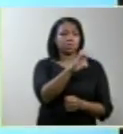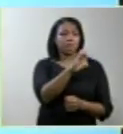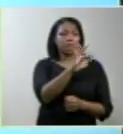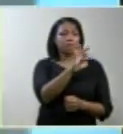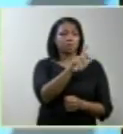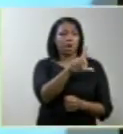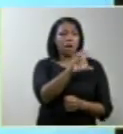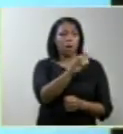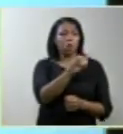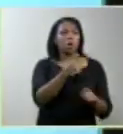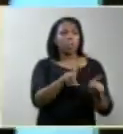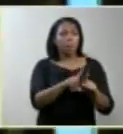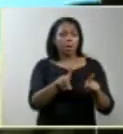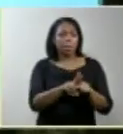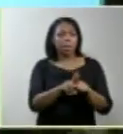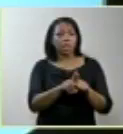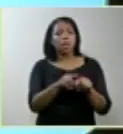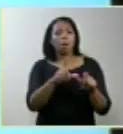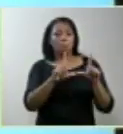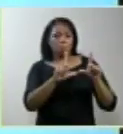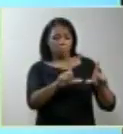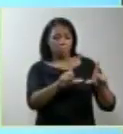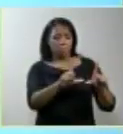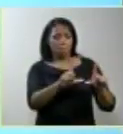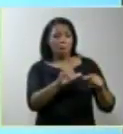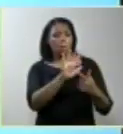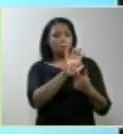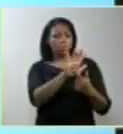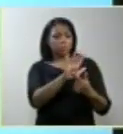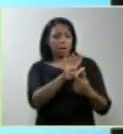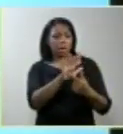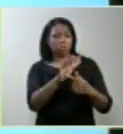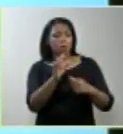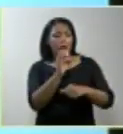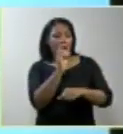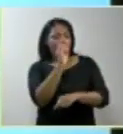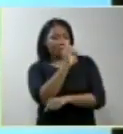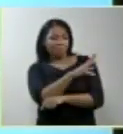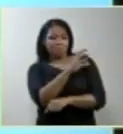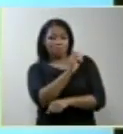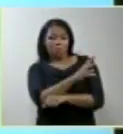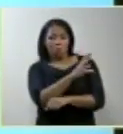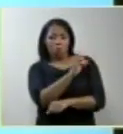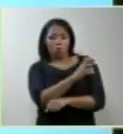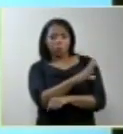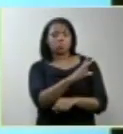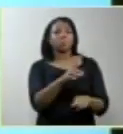a menina Marcela. Vendo aqui um pouquinho melhor a Marcela.